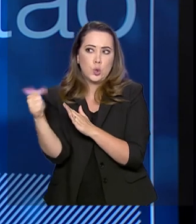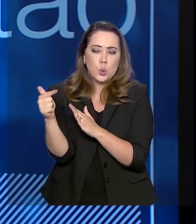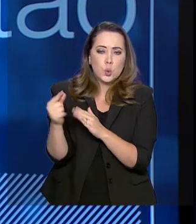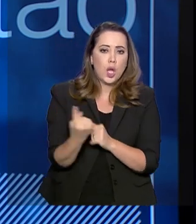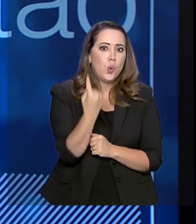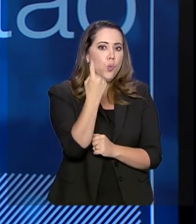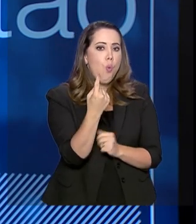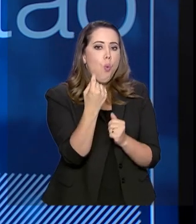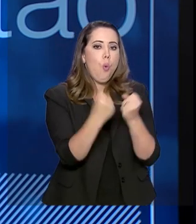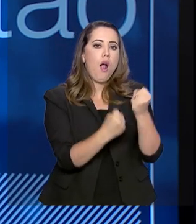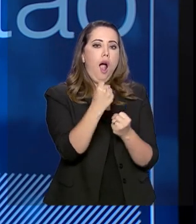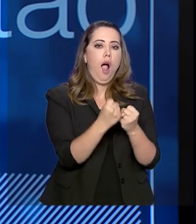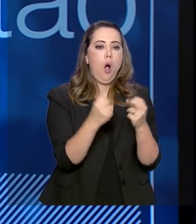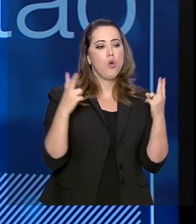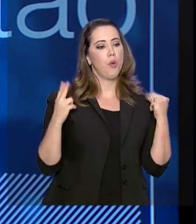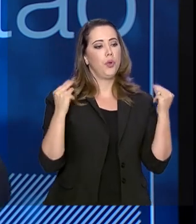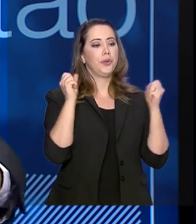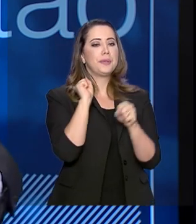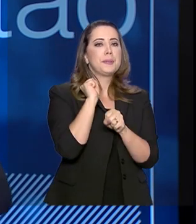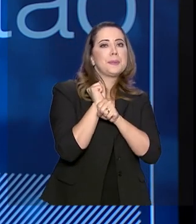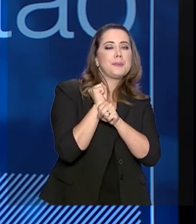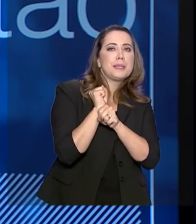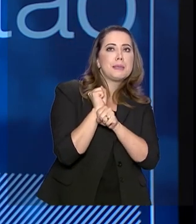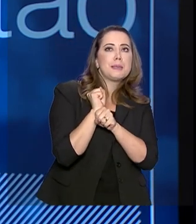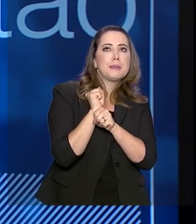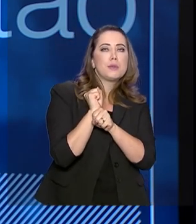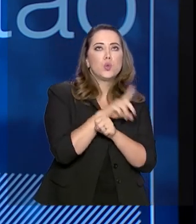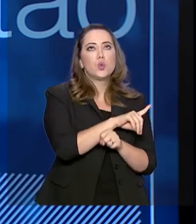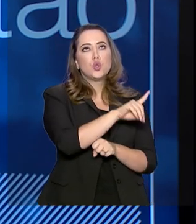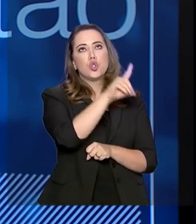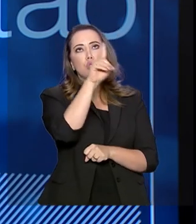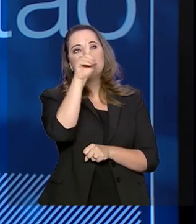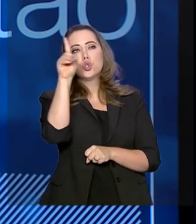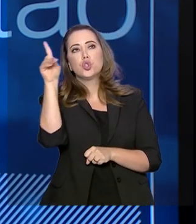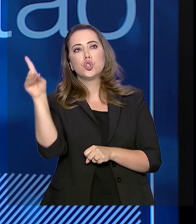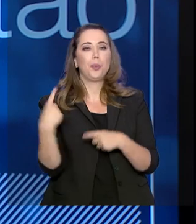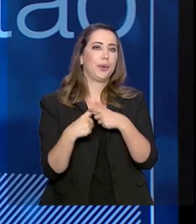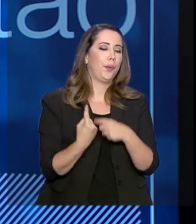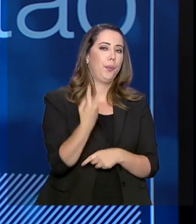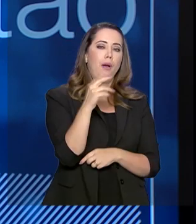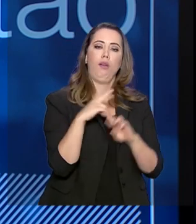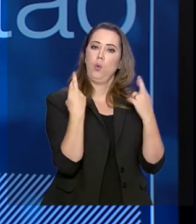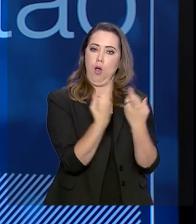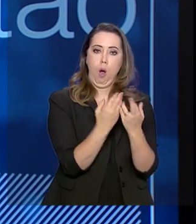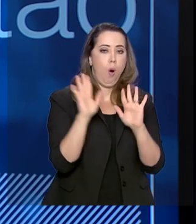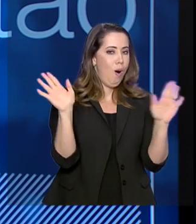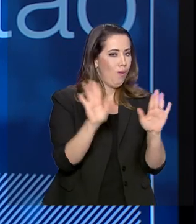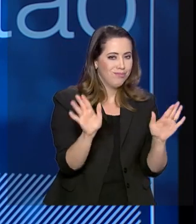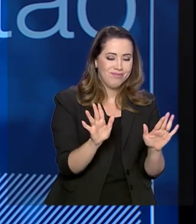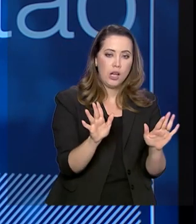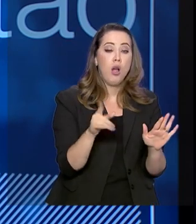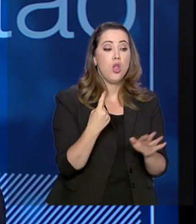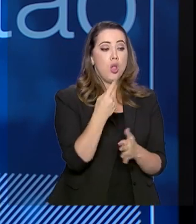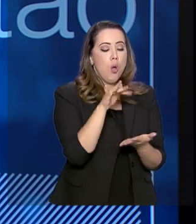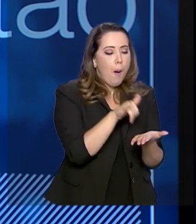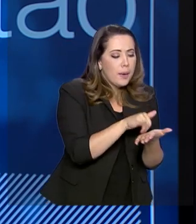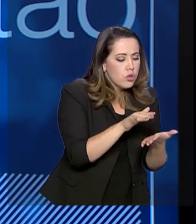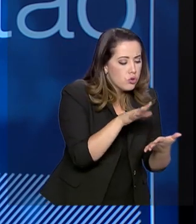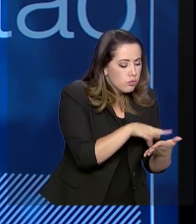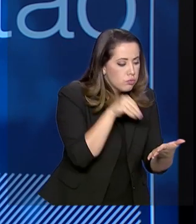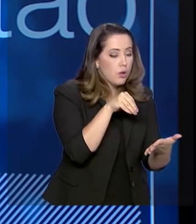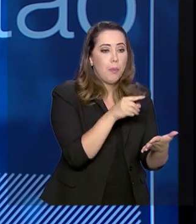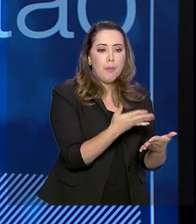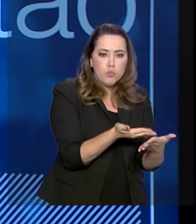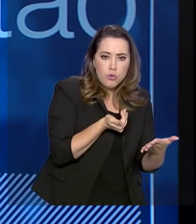lá um veículo e um motorista me esperando o dia inteiro simplesmente para me levar até lá. Eu chamo pelo aplicativo ali na hora